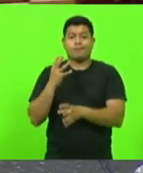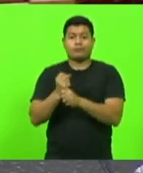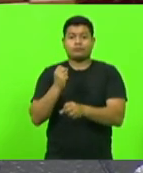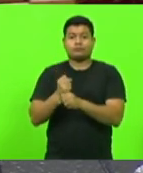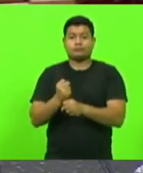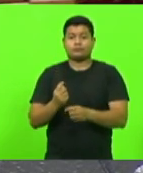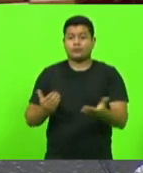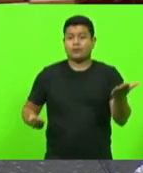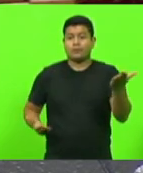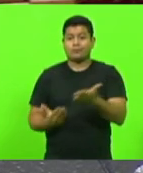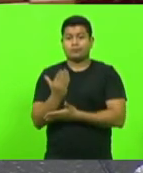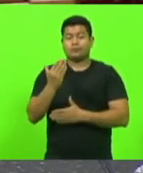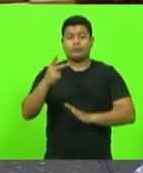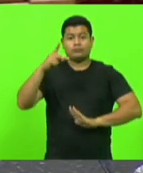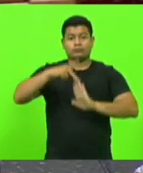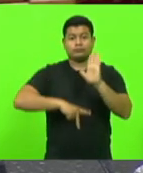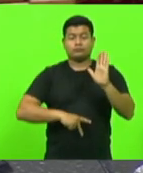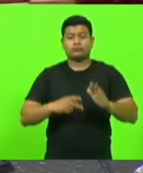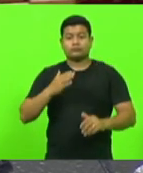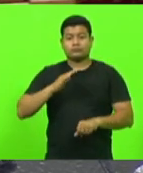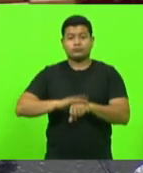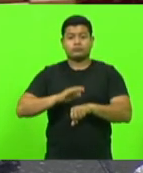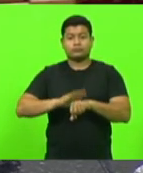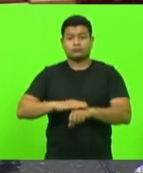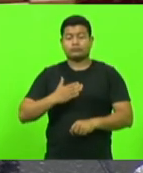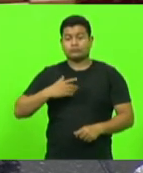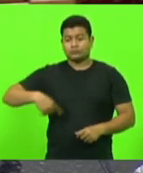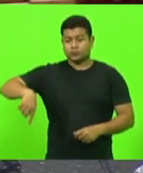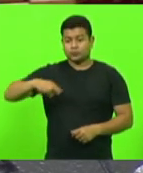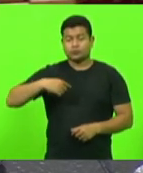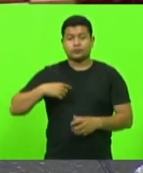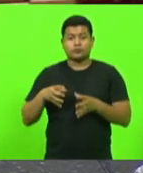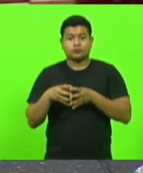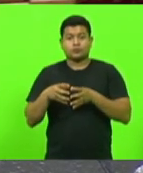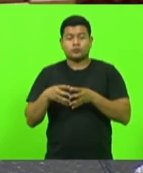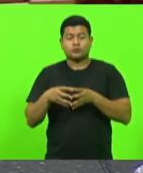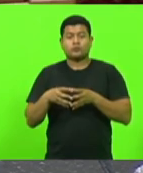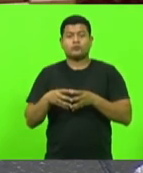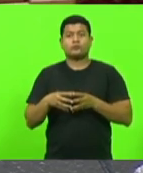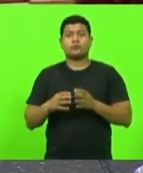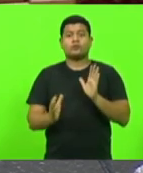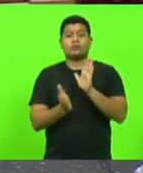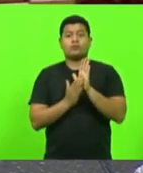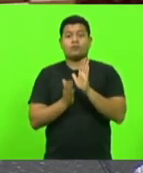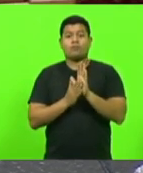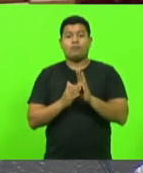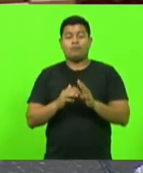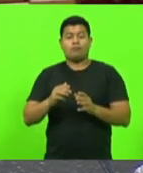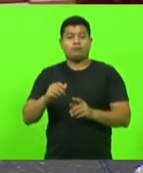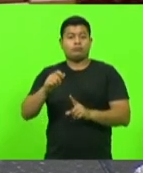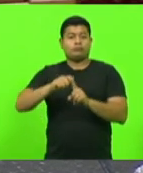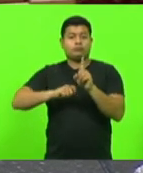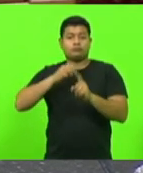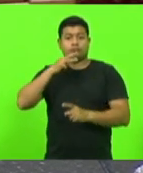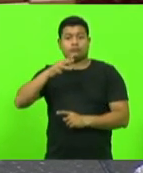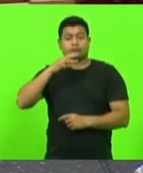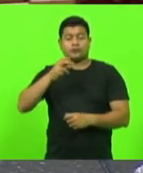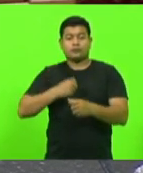um projeto de nossa autoria, que, proposto, lá em março de 2020,